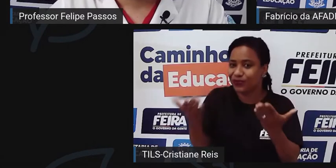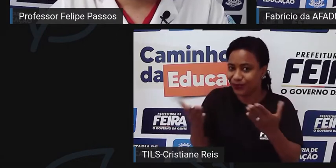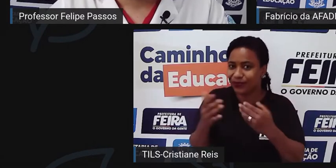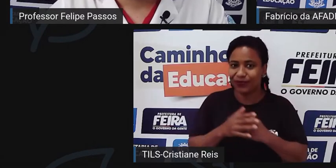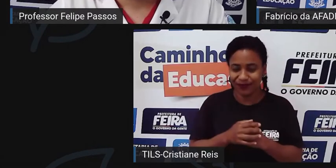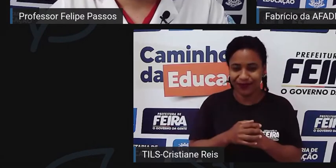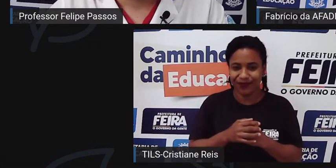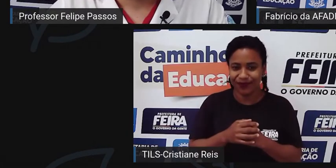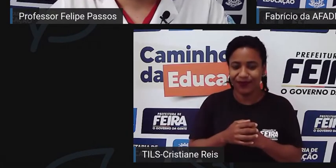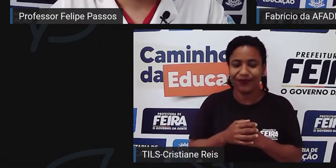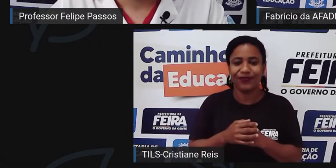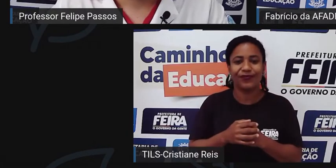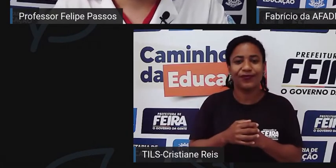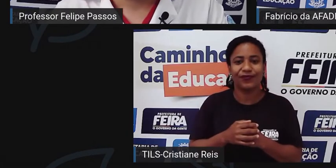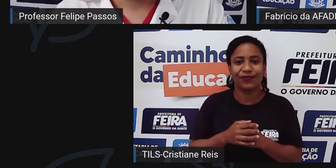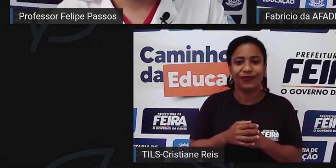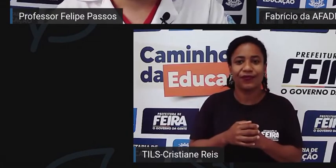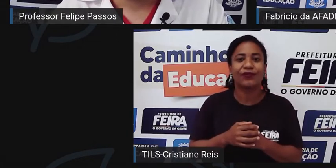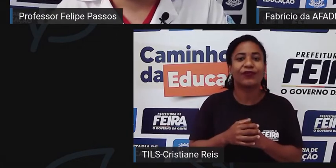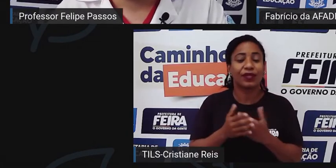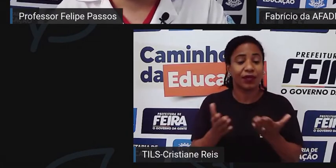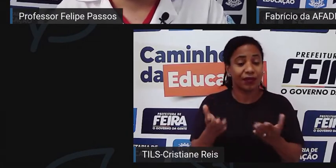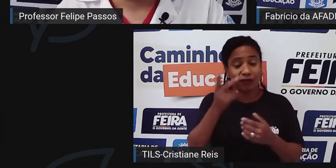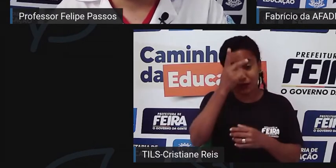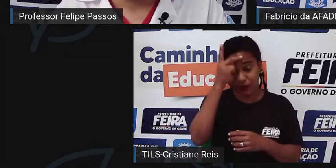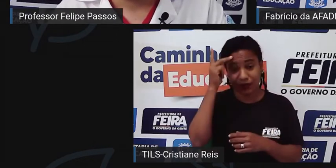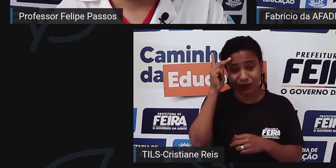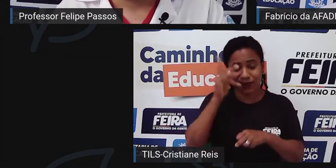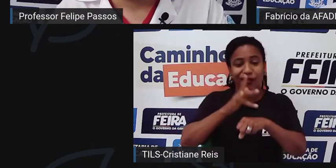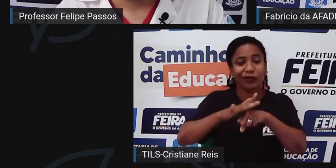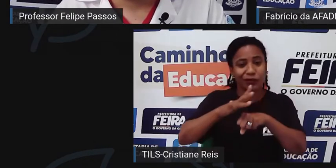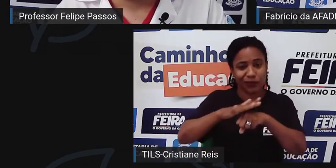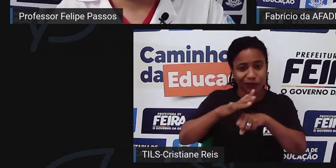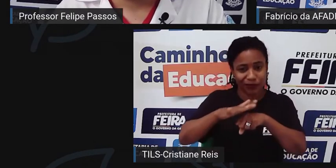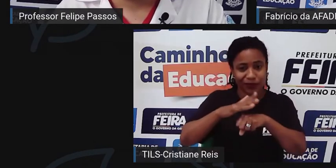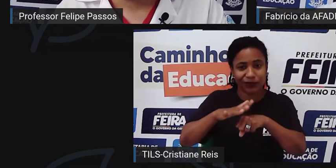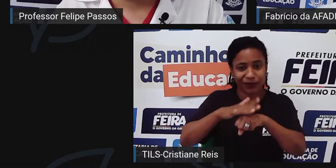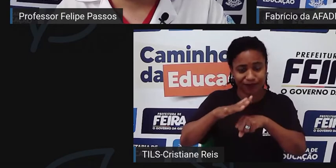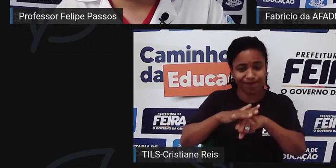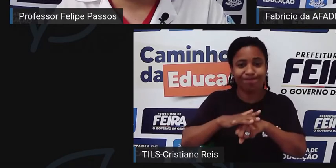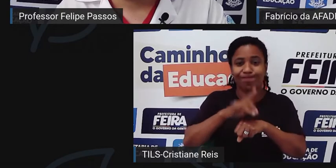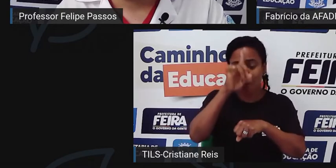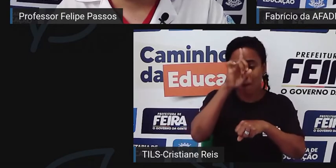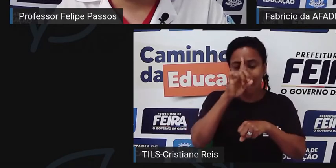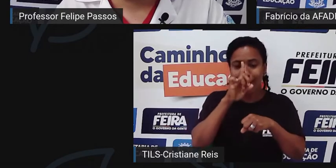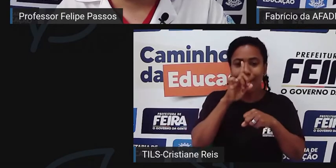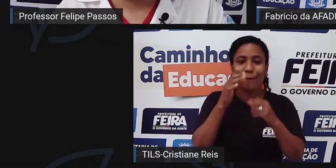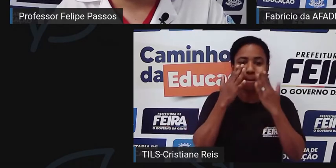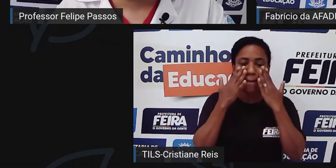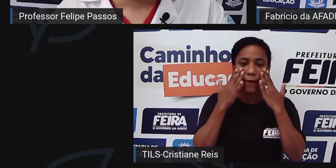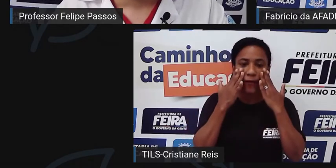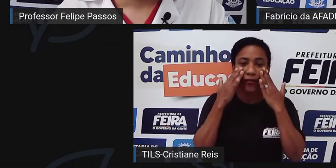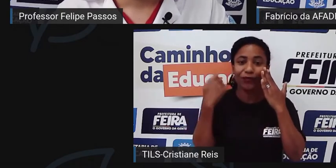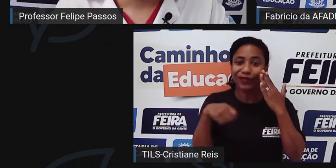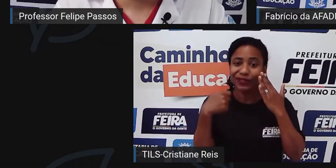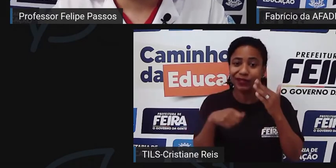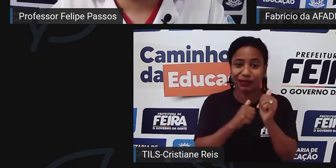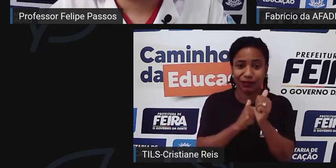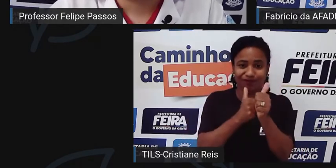Felipe, as pessoas que têm a doença fos-ciforme, eles necessitam de ter um acompanhamento